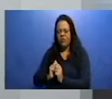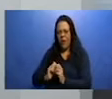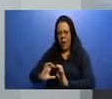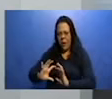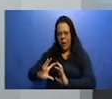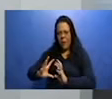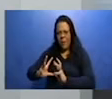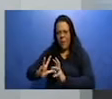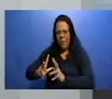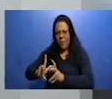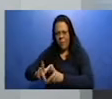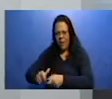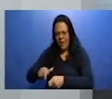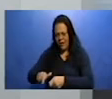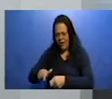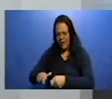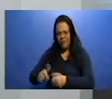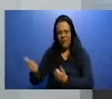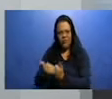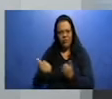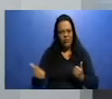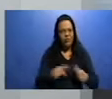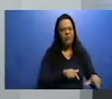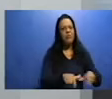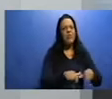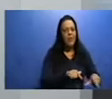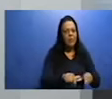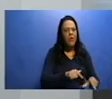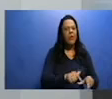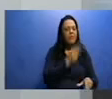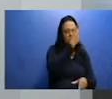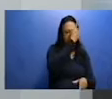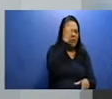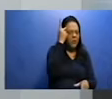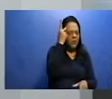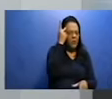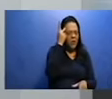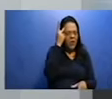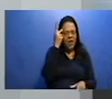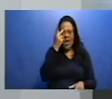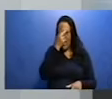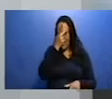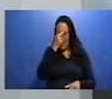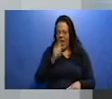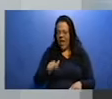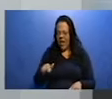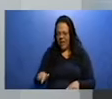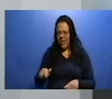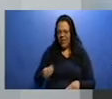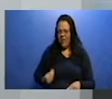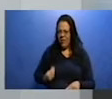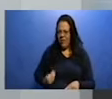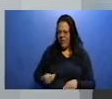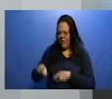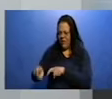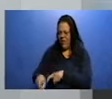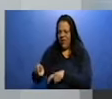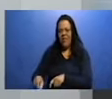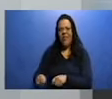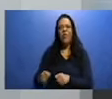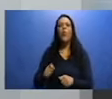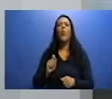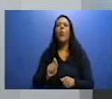obra humana. Então, as pessoas que trabalhavam no campo precisaram migrar para a cidade e também através da industrialização, né?